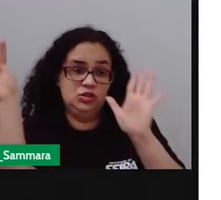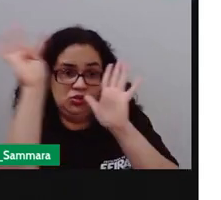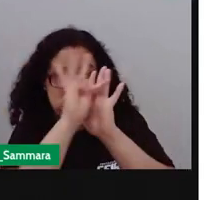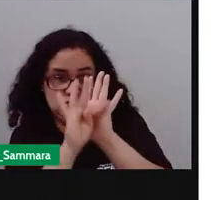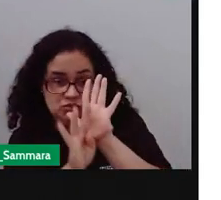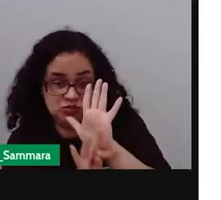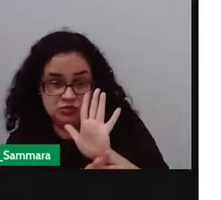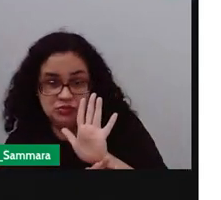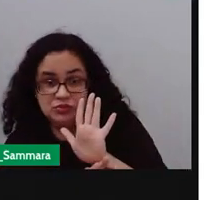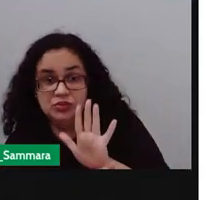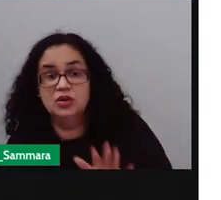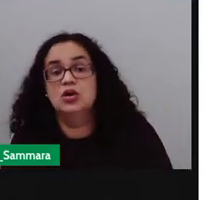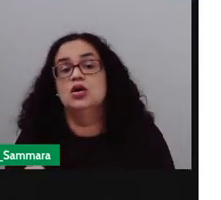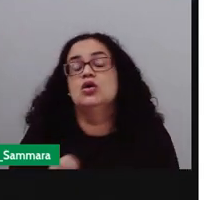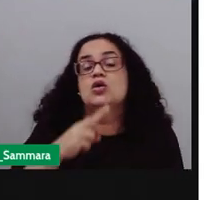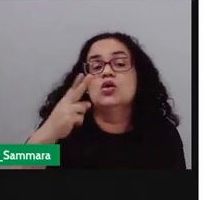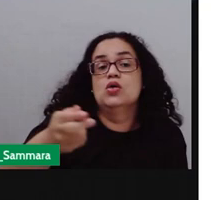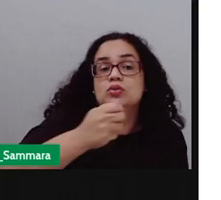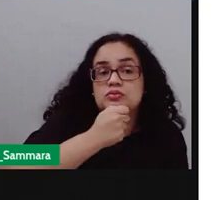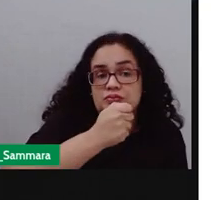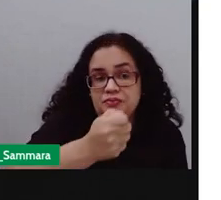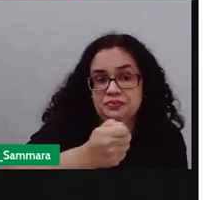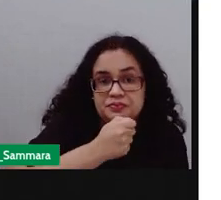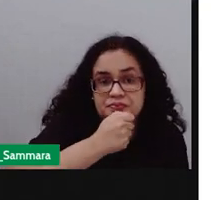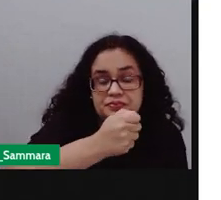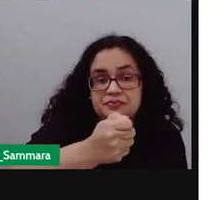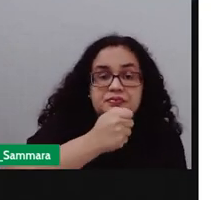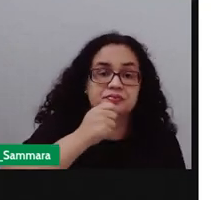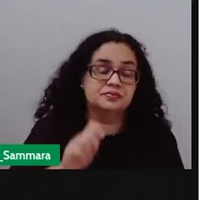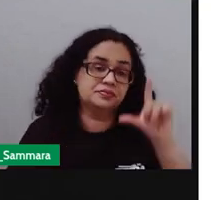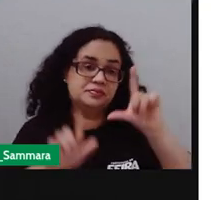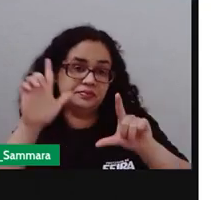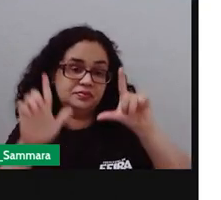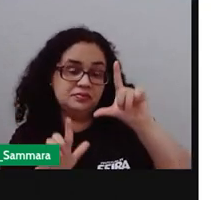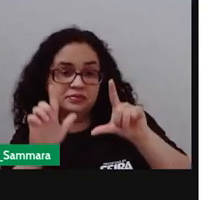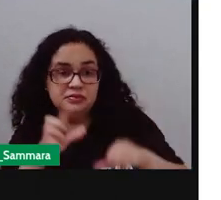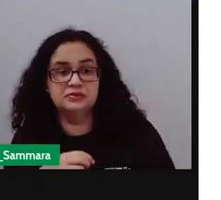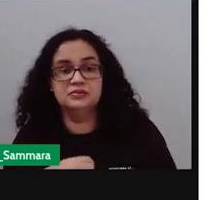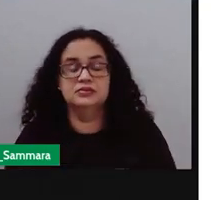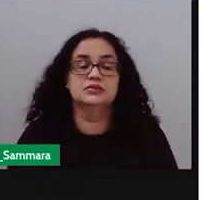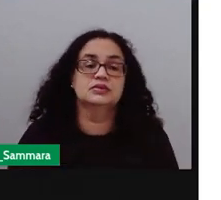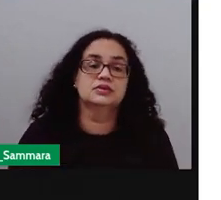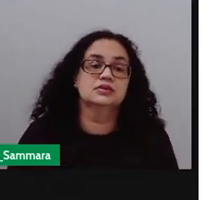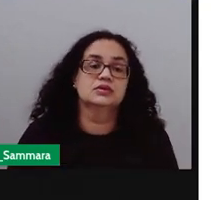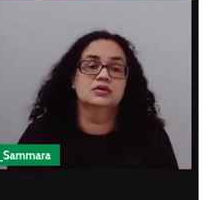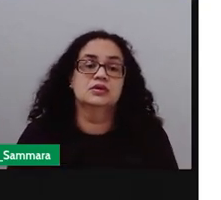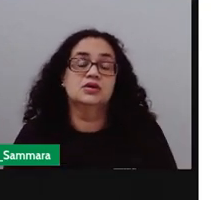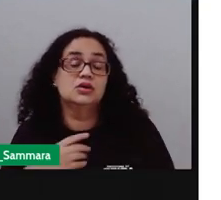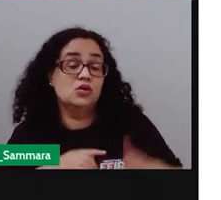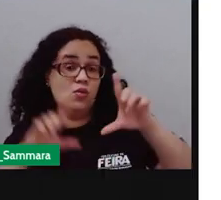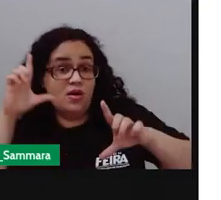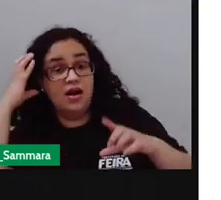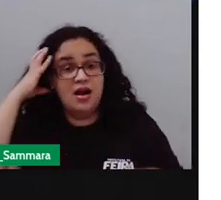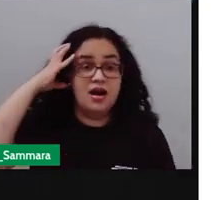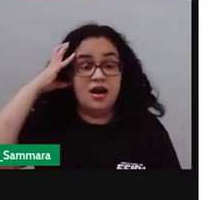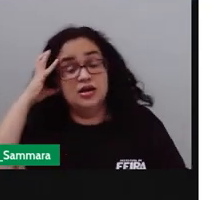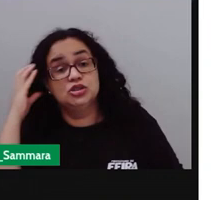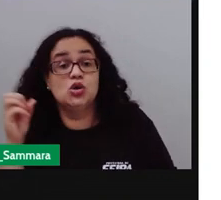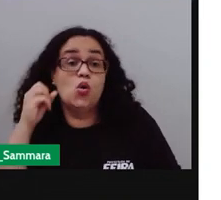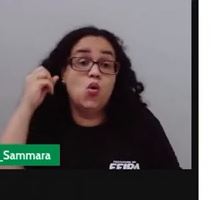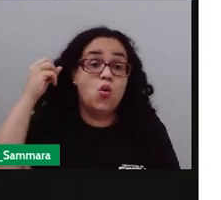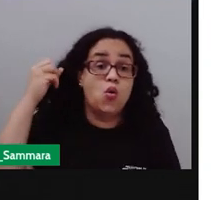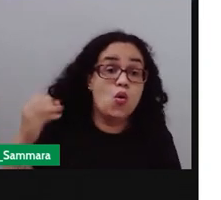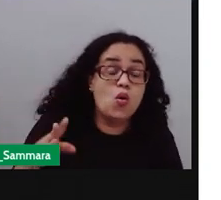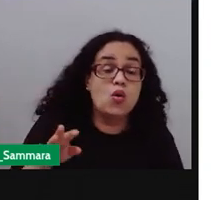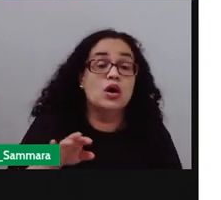que ele vai escrever, ou nessa entrevista que vai ser televisionada, ou vai passar aí em uma rádio, ou no YouTube, ou em qualquer